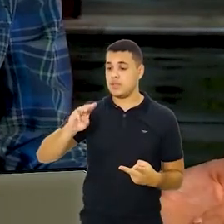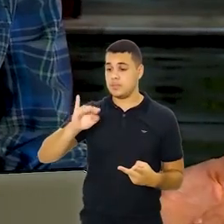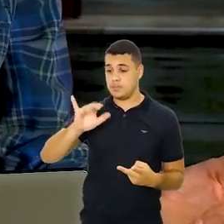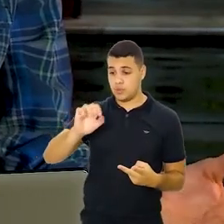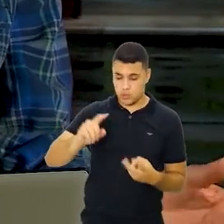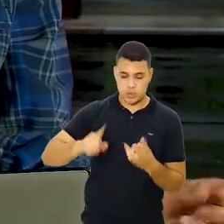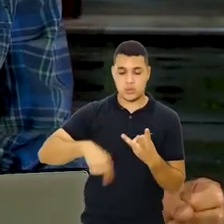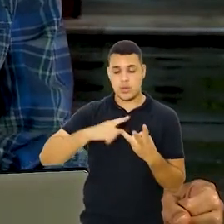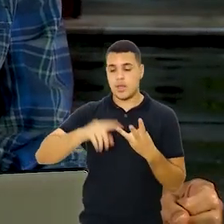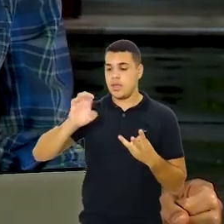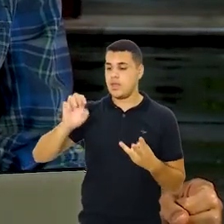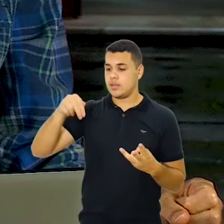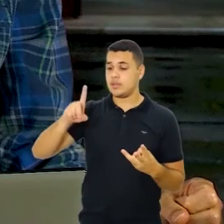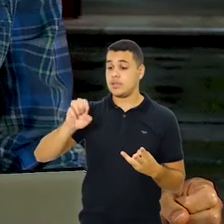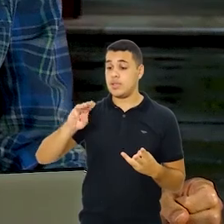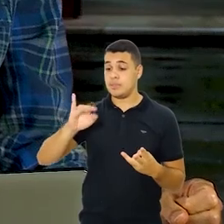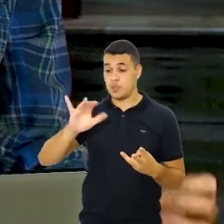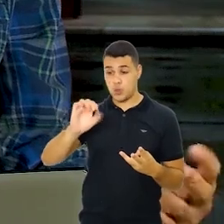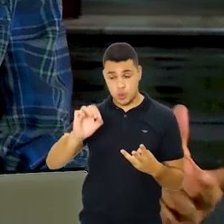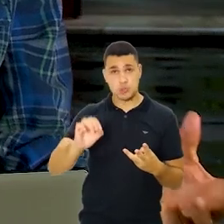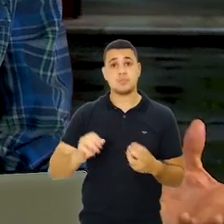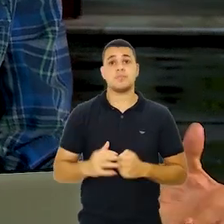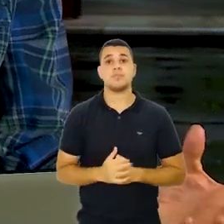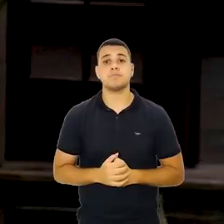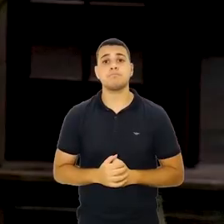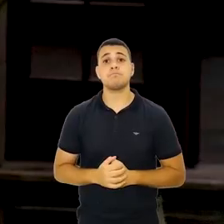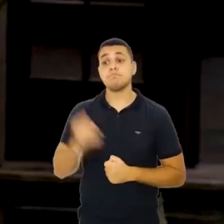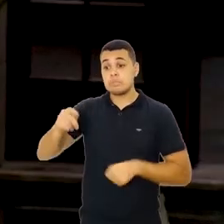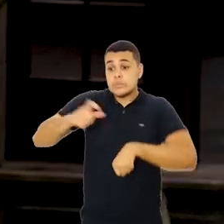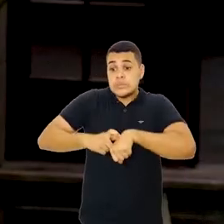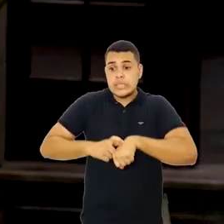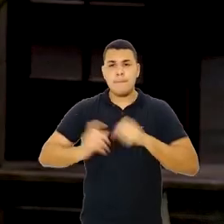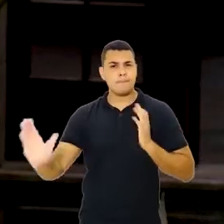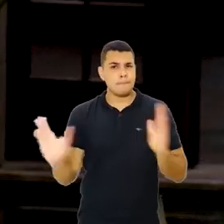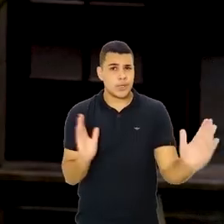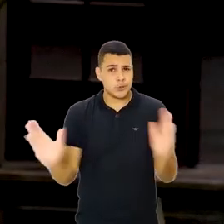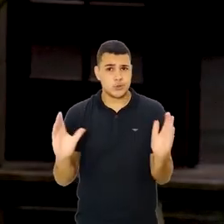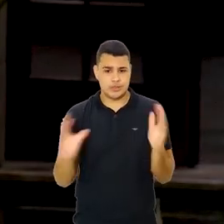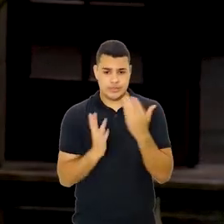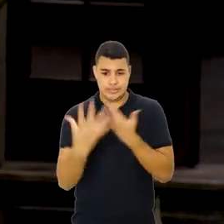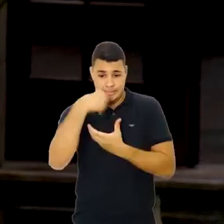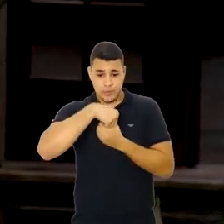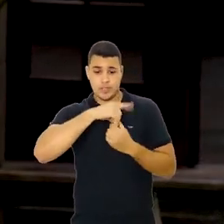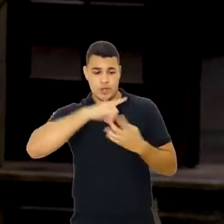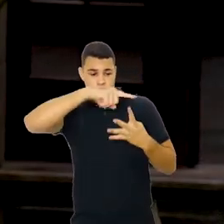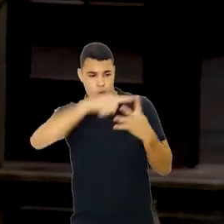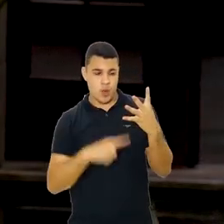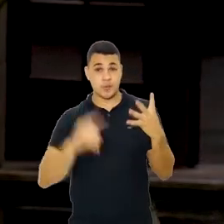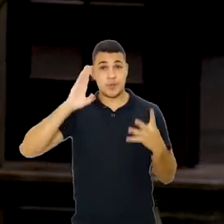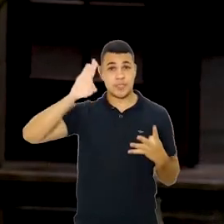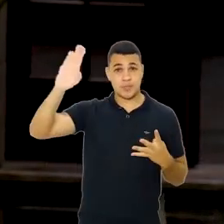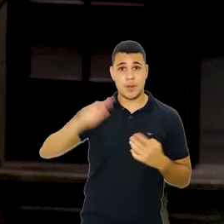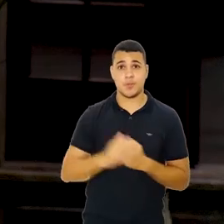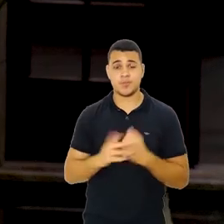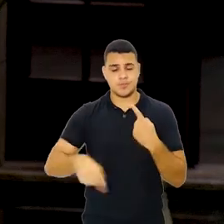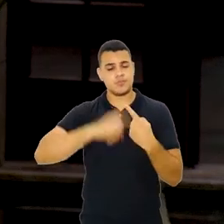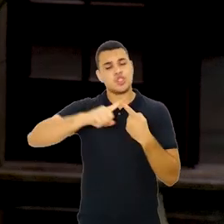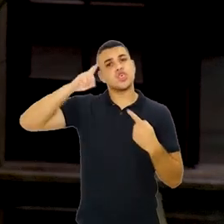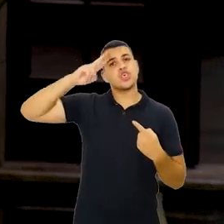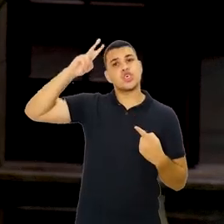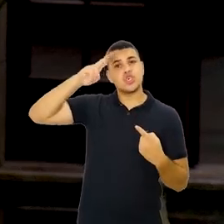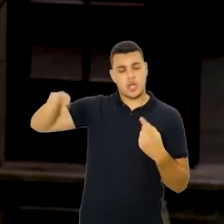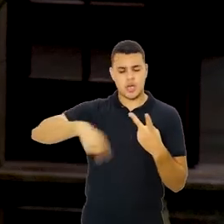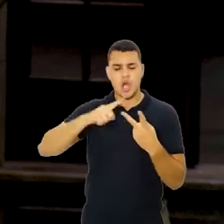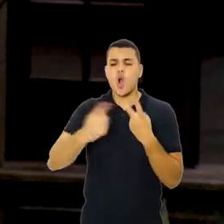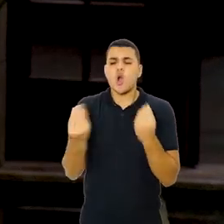mesmo endêmico. Em relação ao tempo, na análise das séries temporais, nós temos quatro componentes